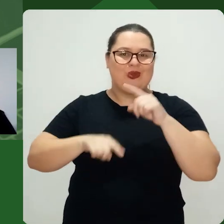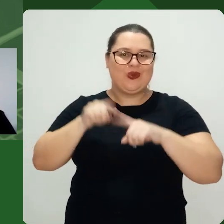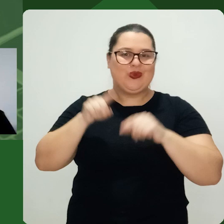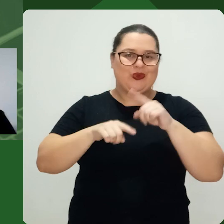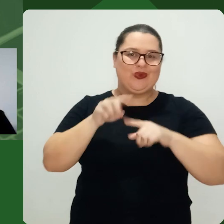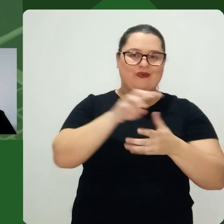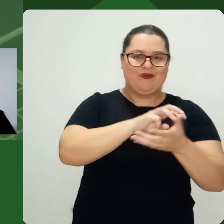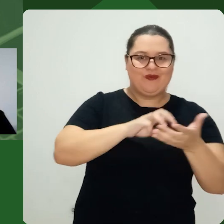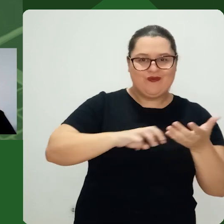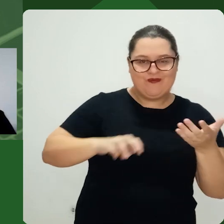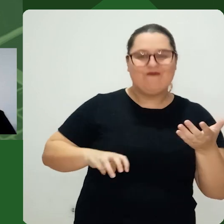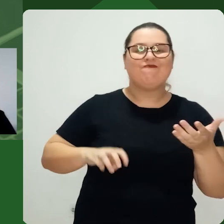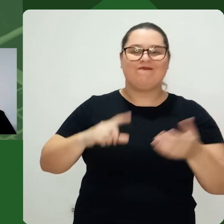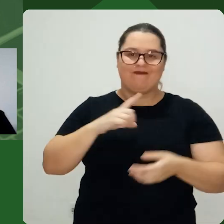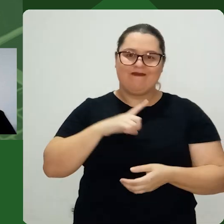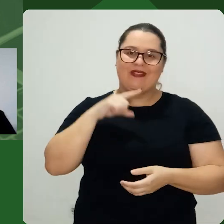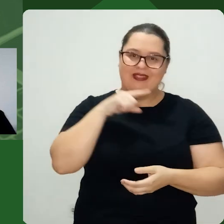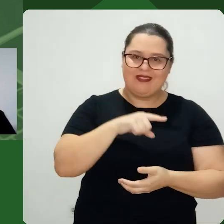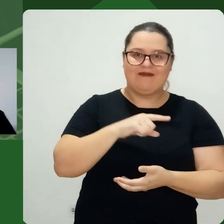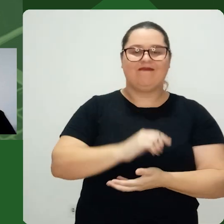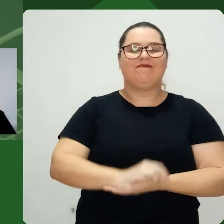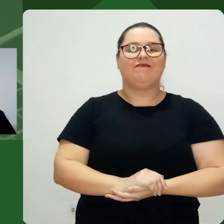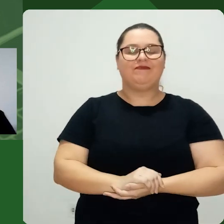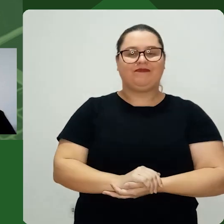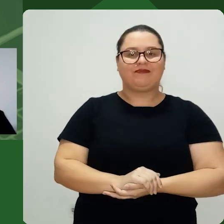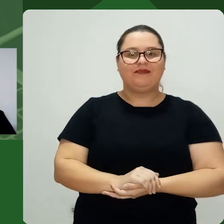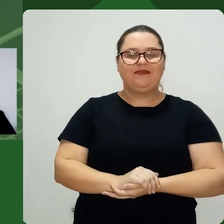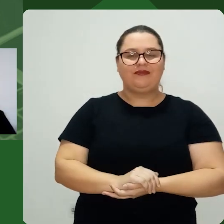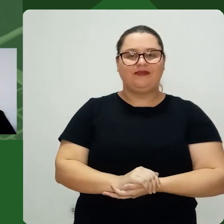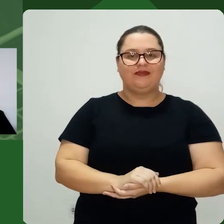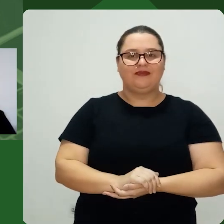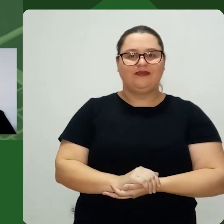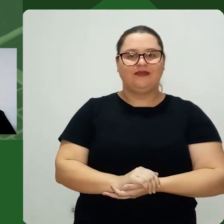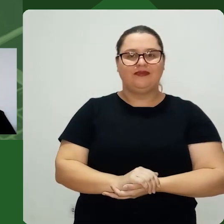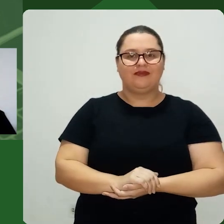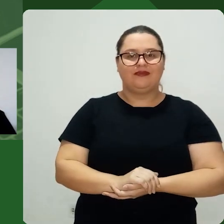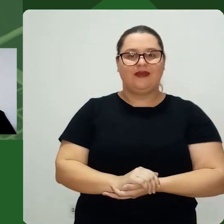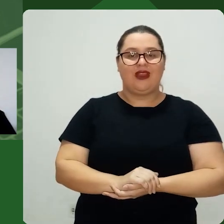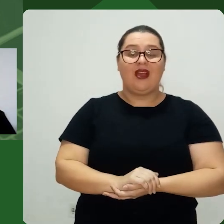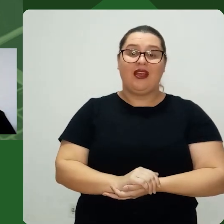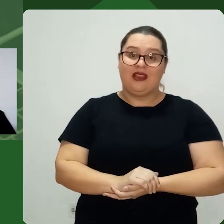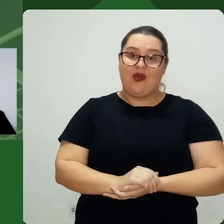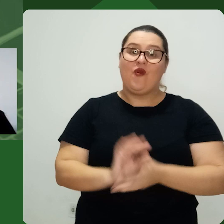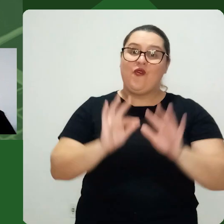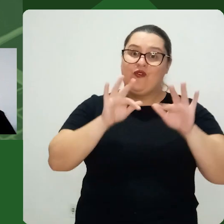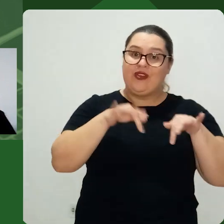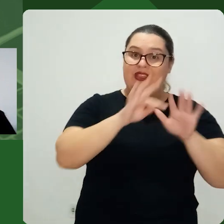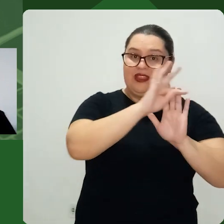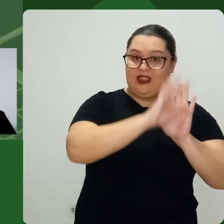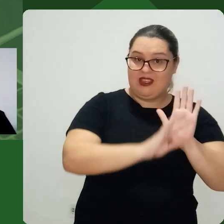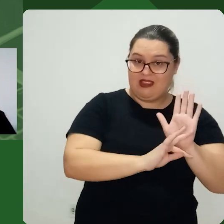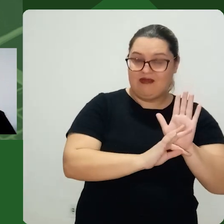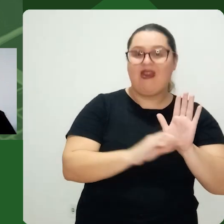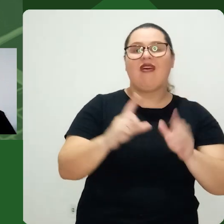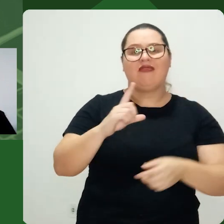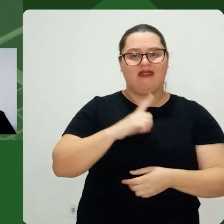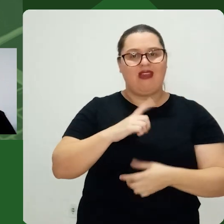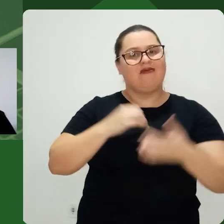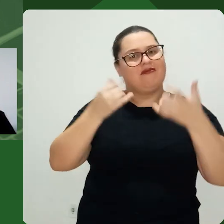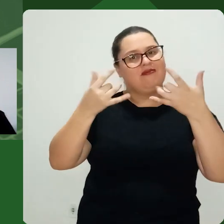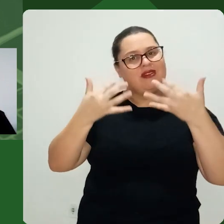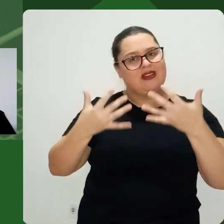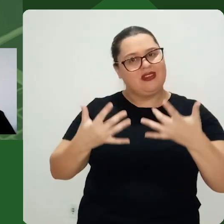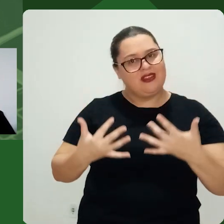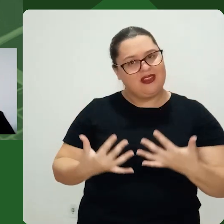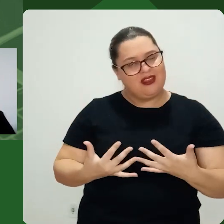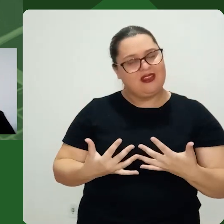produto ele vai acabar tendo para o comprador E ao final do texto vocês encontram ali, então, a